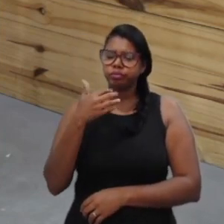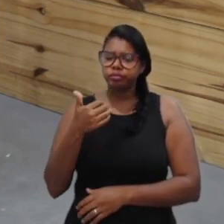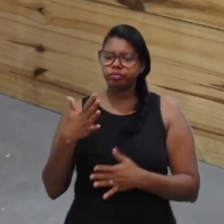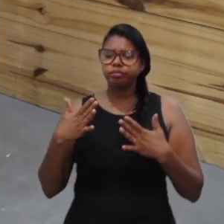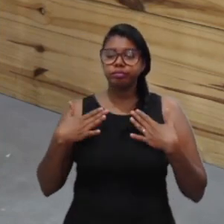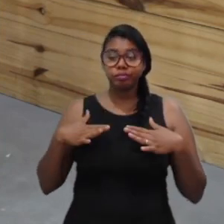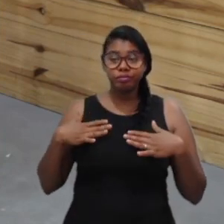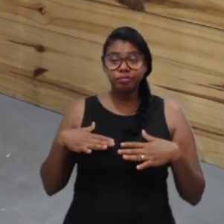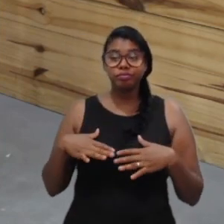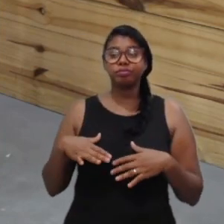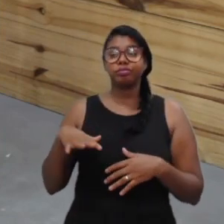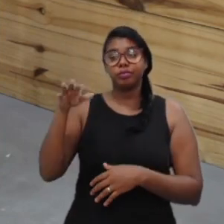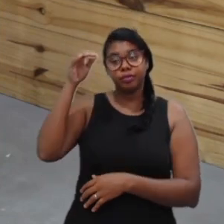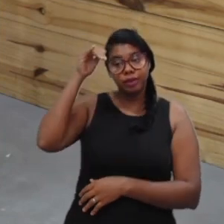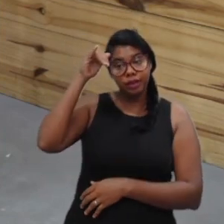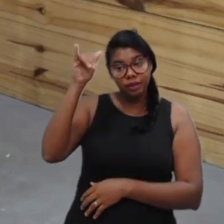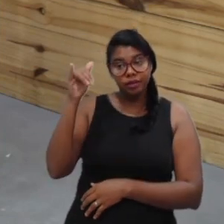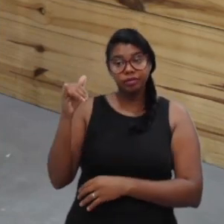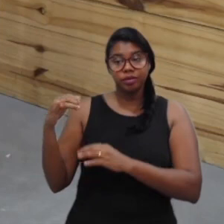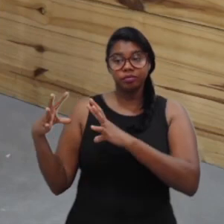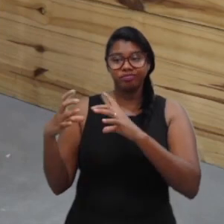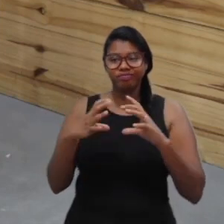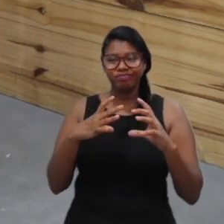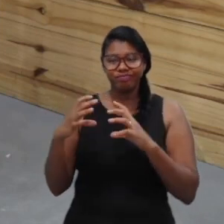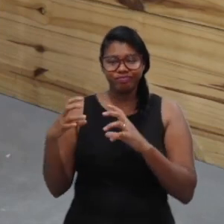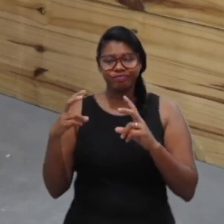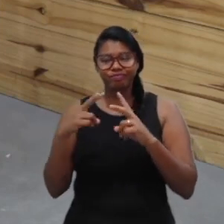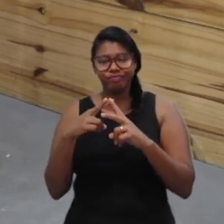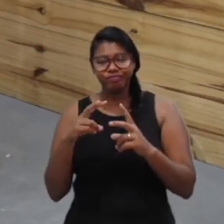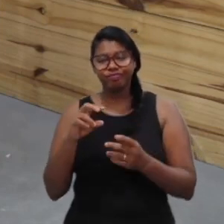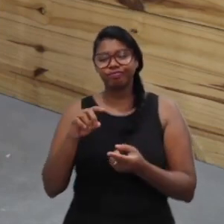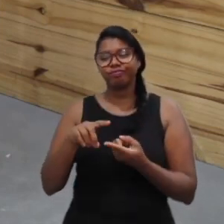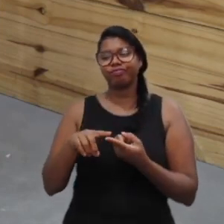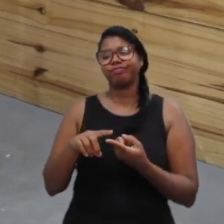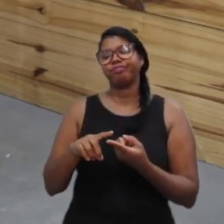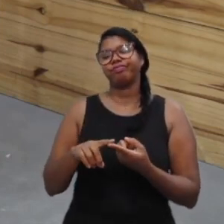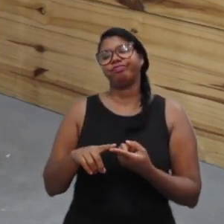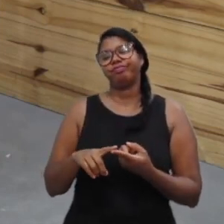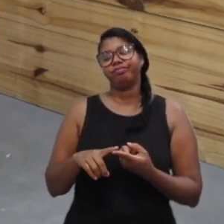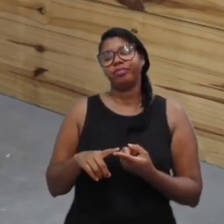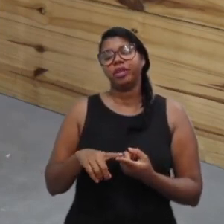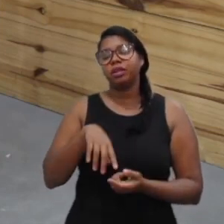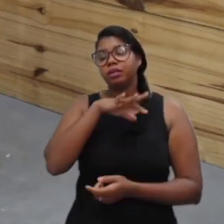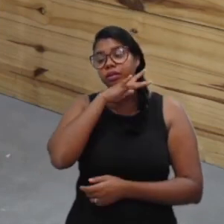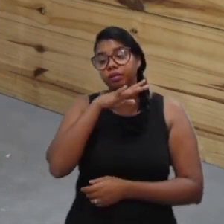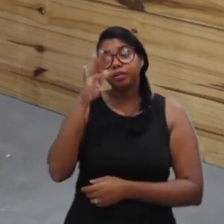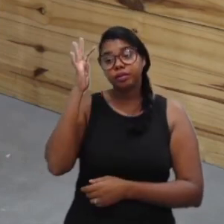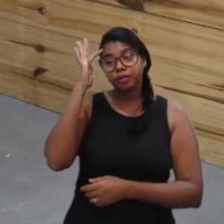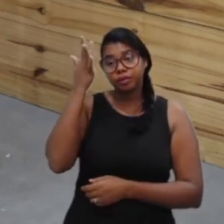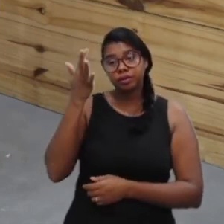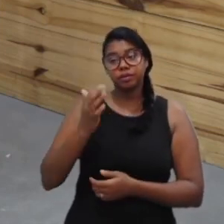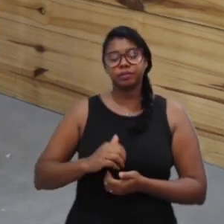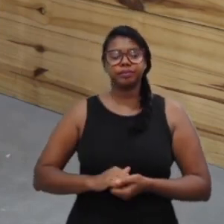conflitos, que é uma das consequências de uma má decisão, evitar